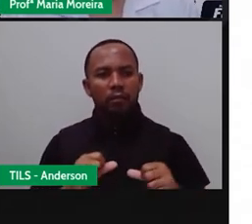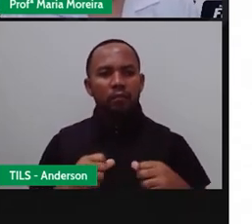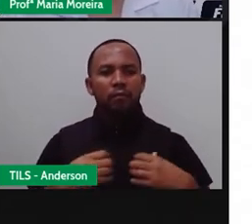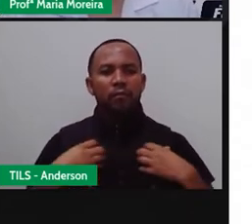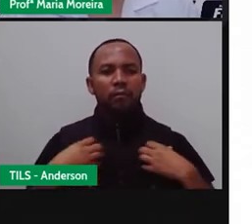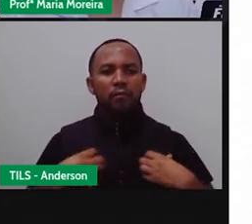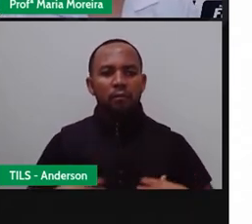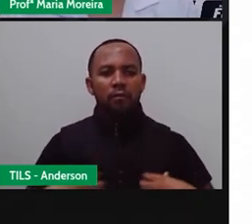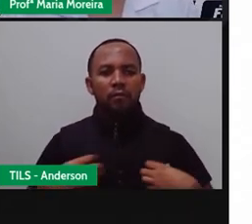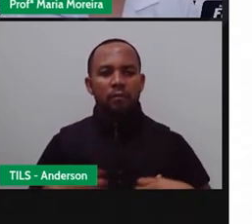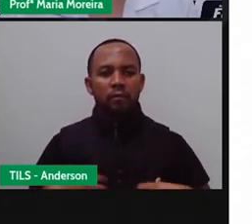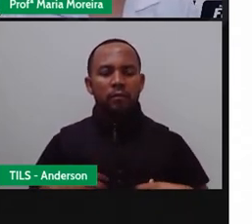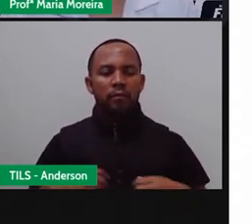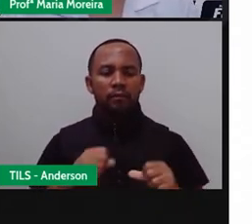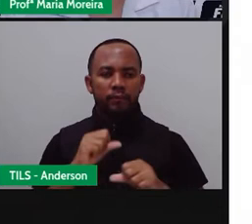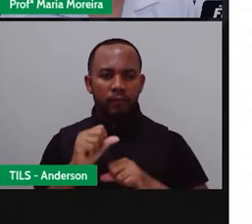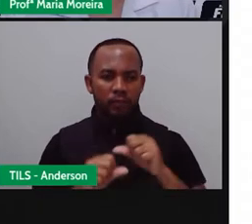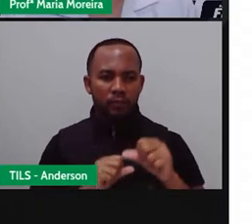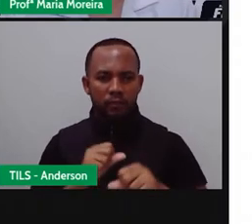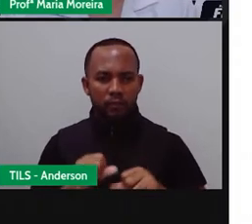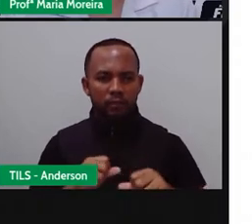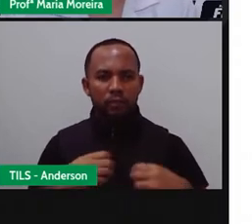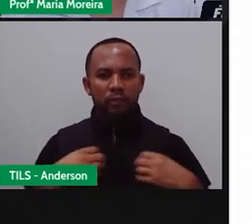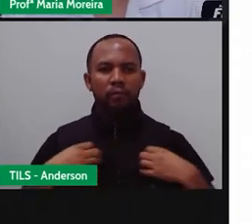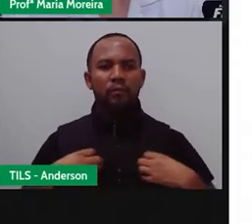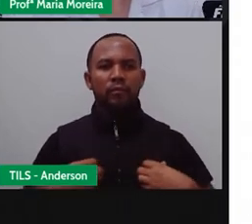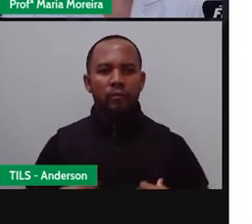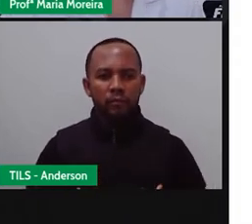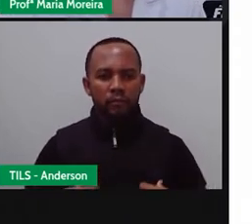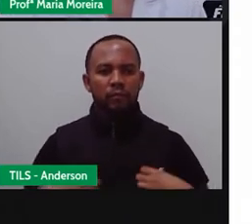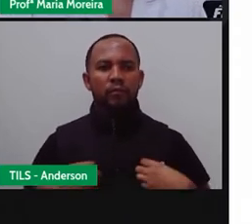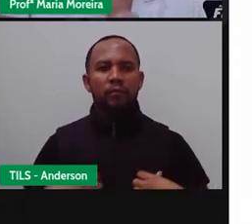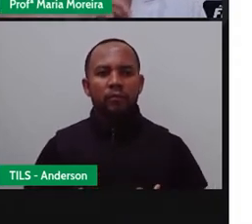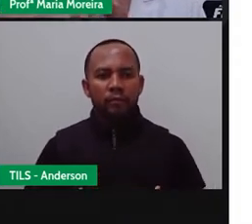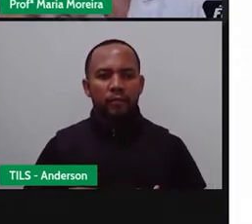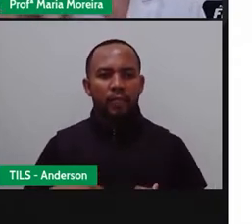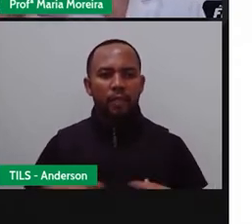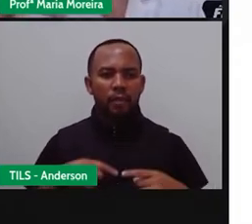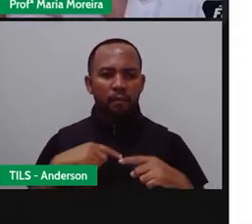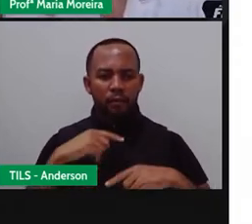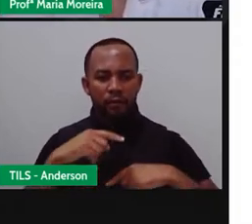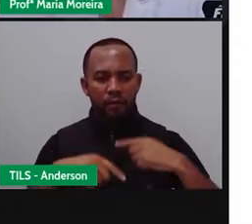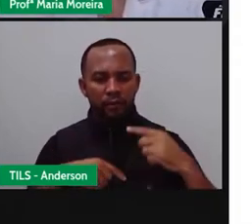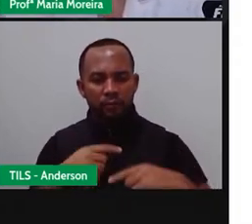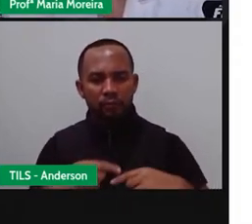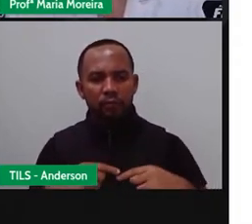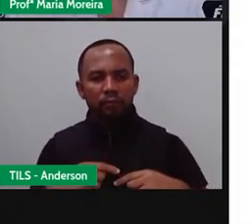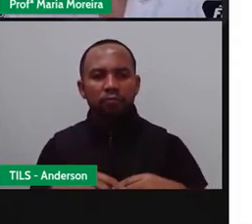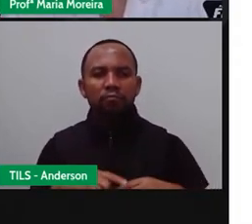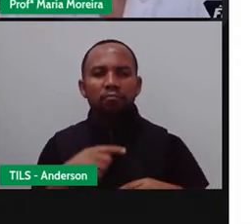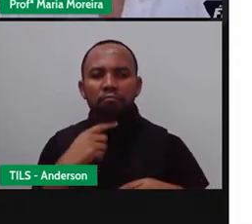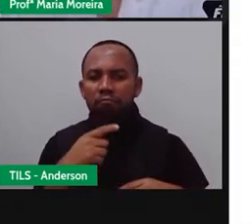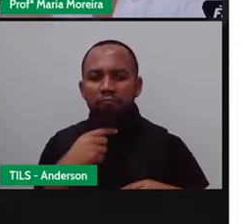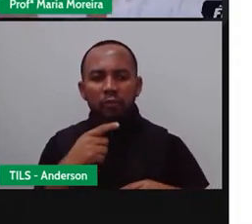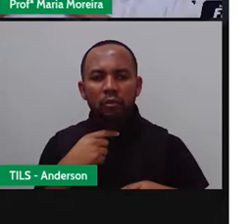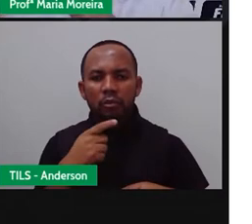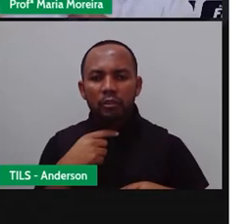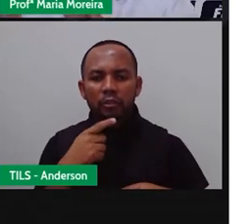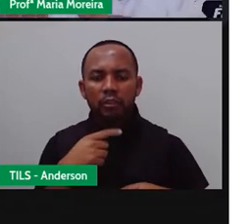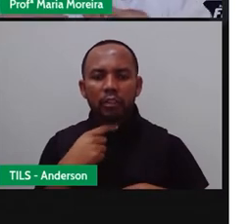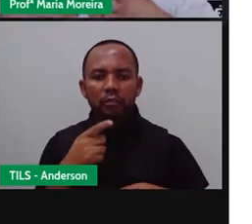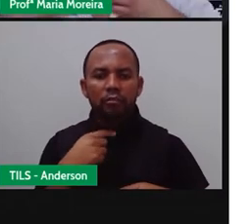E quando cresce, se transforma e passa a respirar pelos pulmões. E aí ele vai perdendo essa respiração branquial até